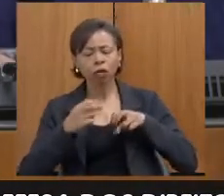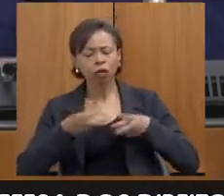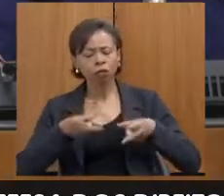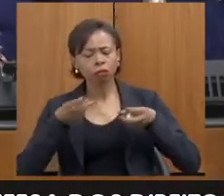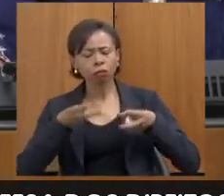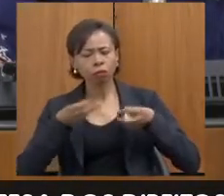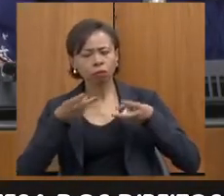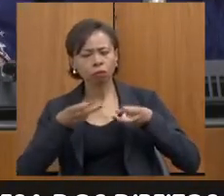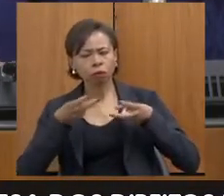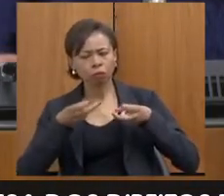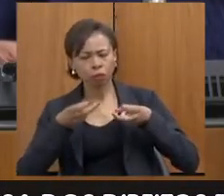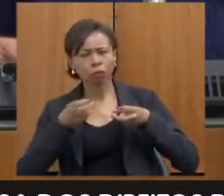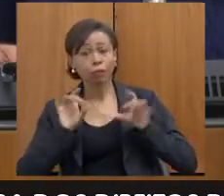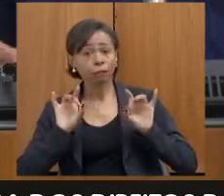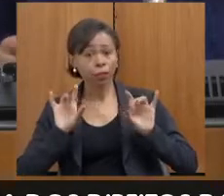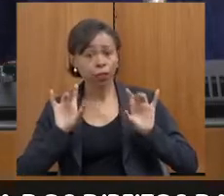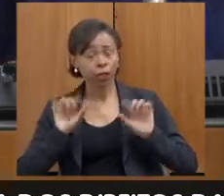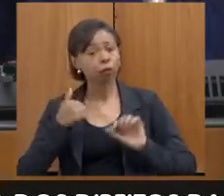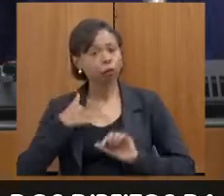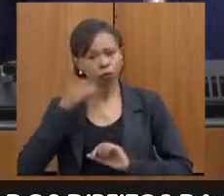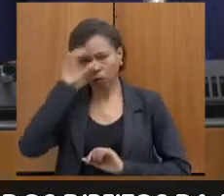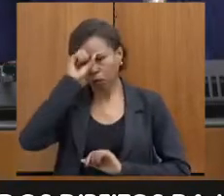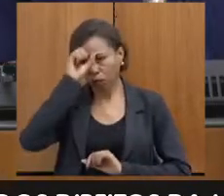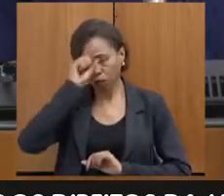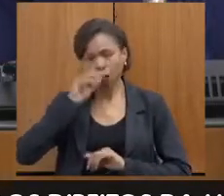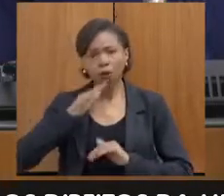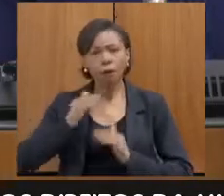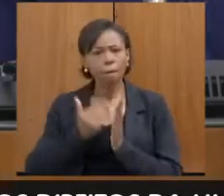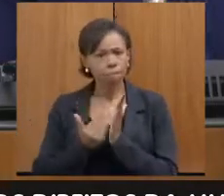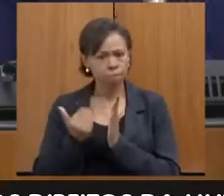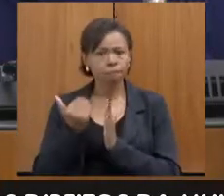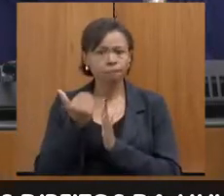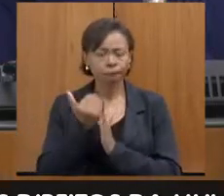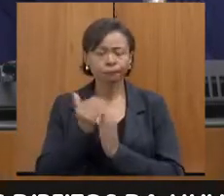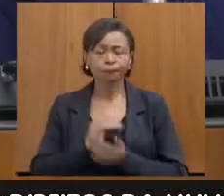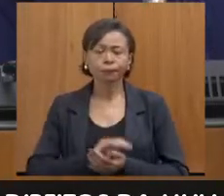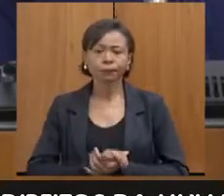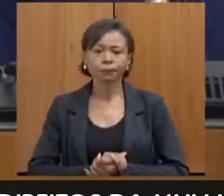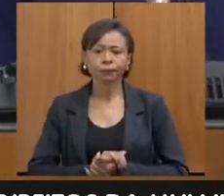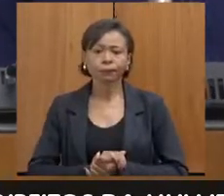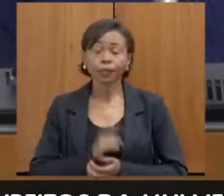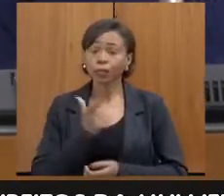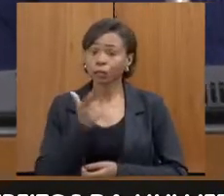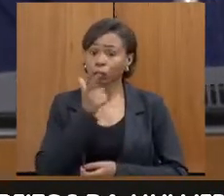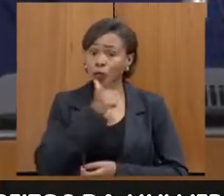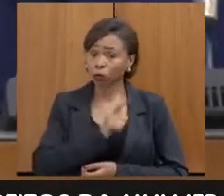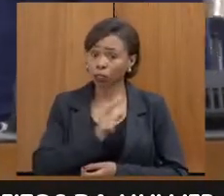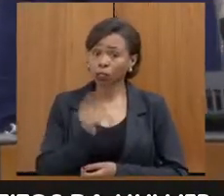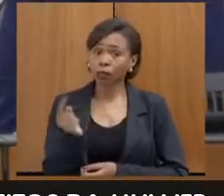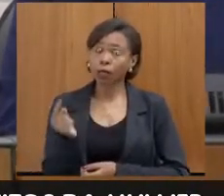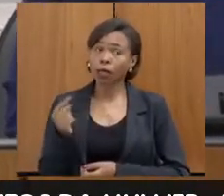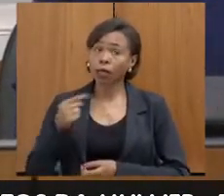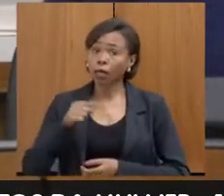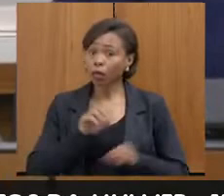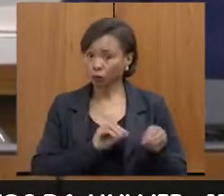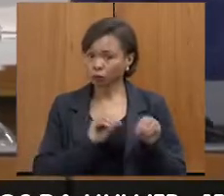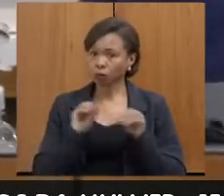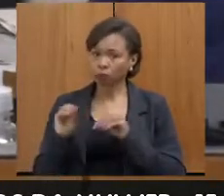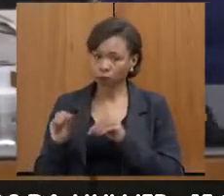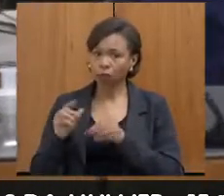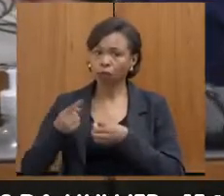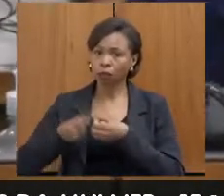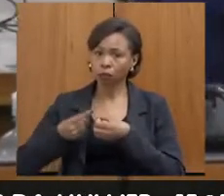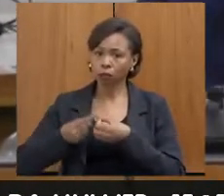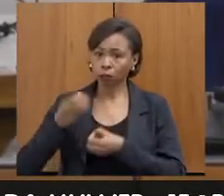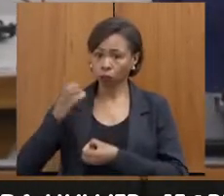oportunidade de aprender mais a respeito. E aí eu conseguia vir para a Contagem, por